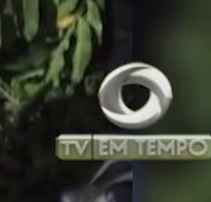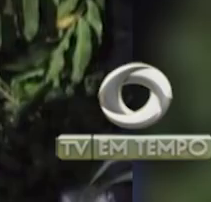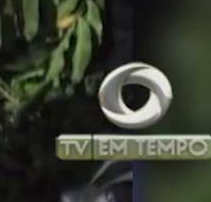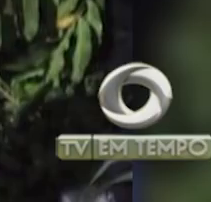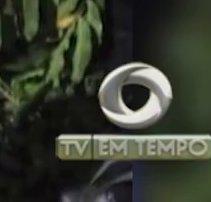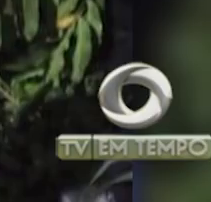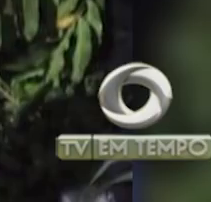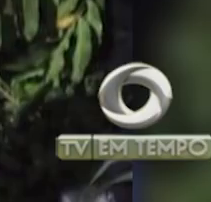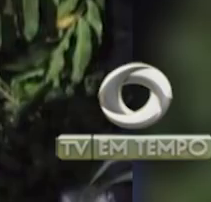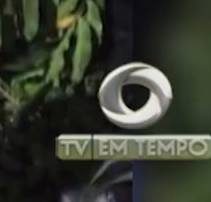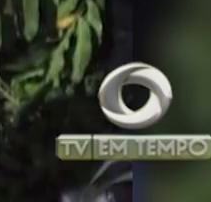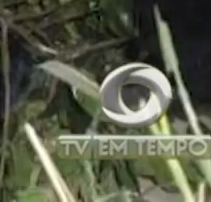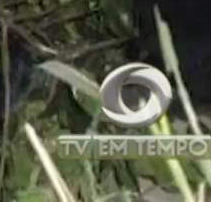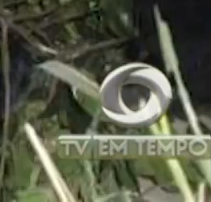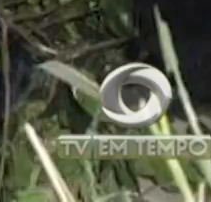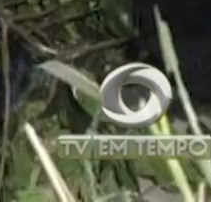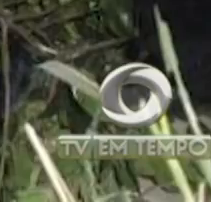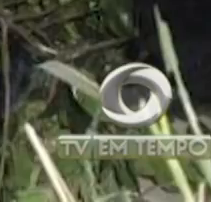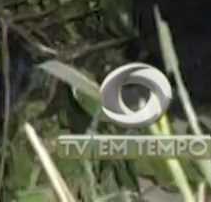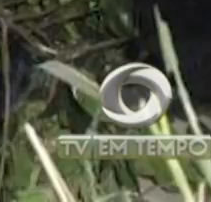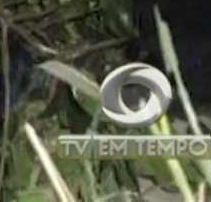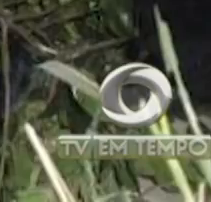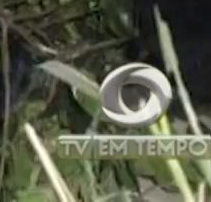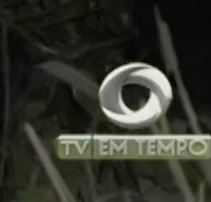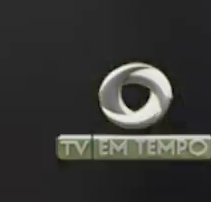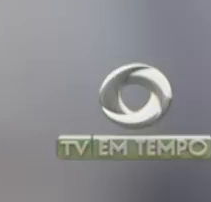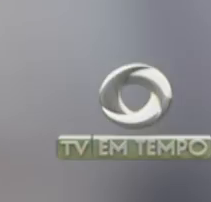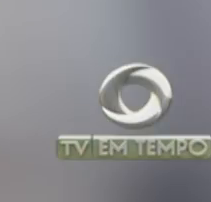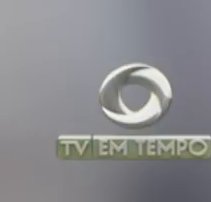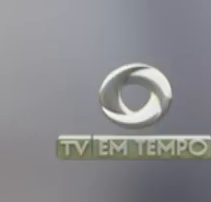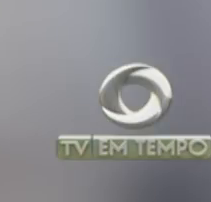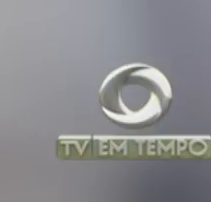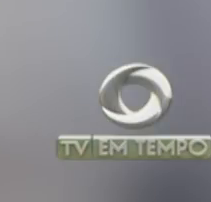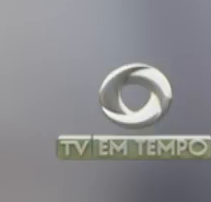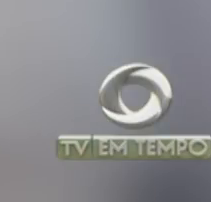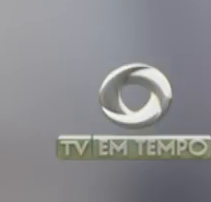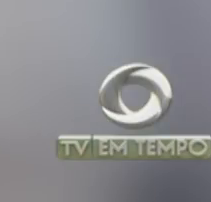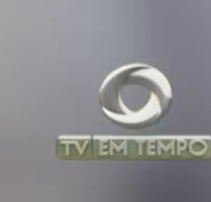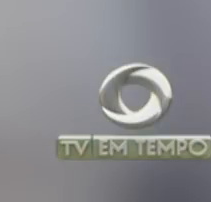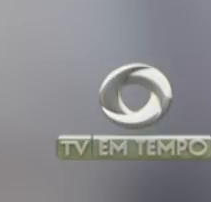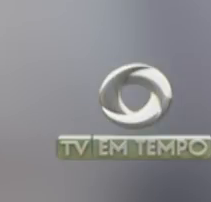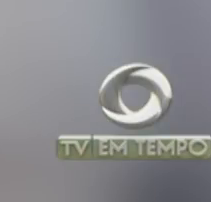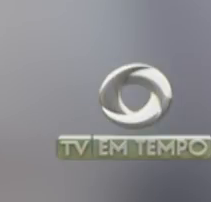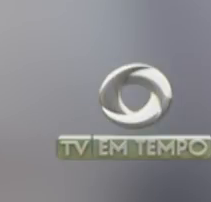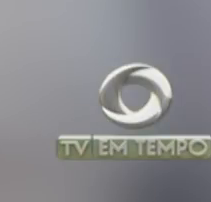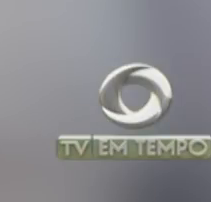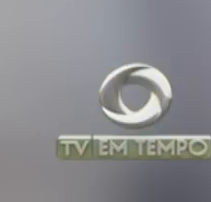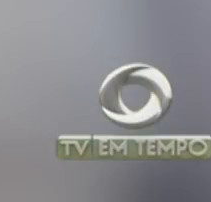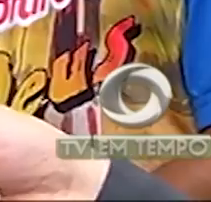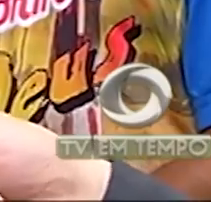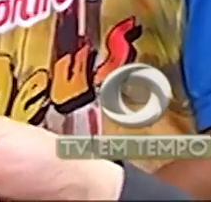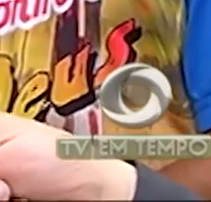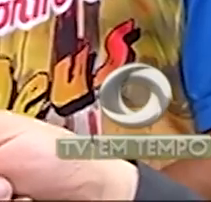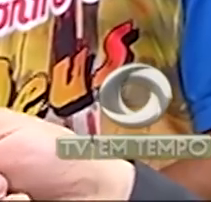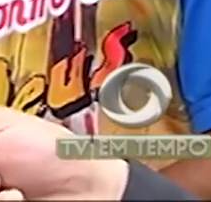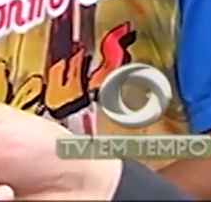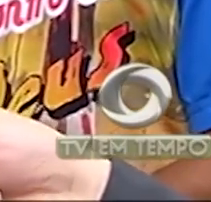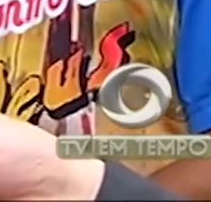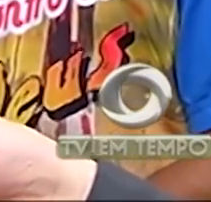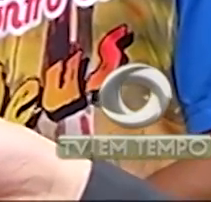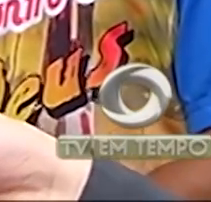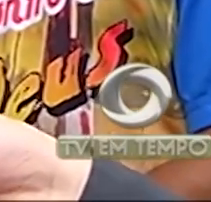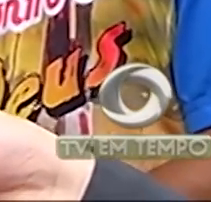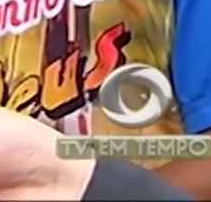anos, morto a pedradas e pauladas na zona leste, ao ser confundido com um bandido. Que sociedade que nós vivemos?